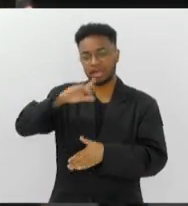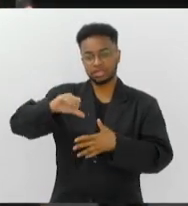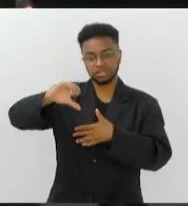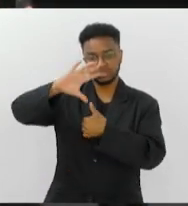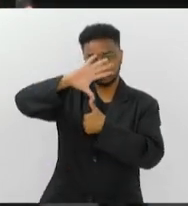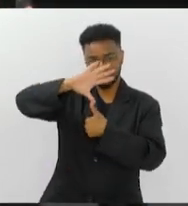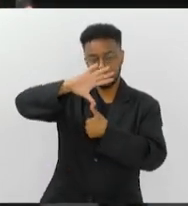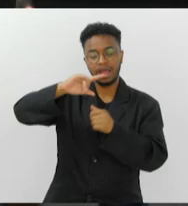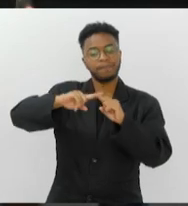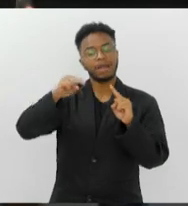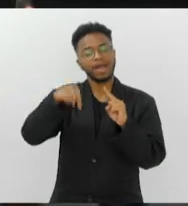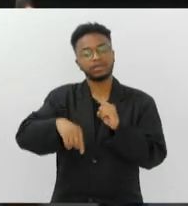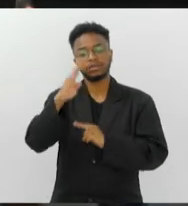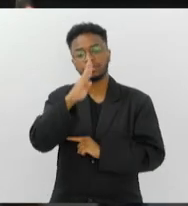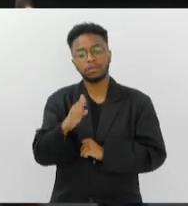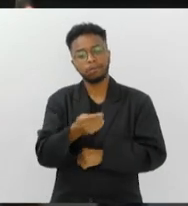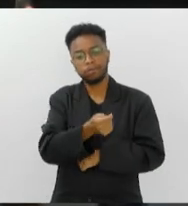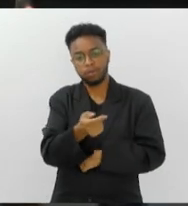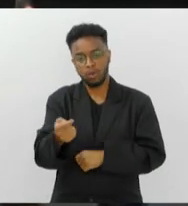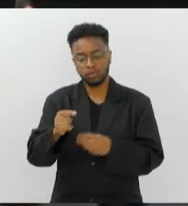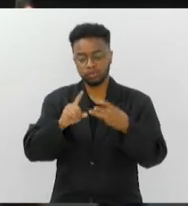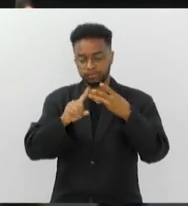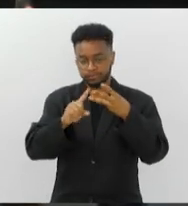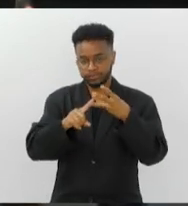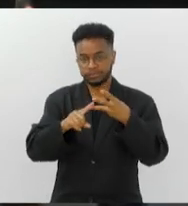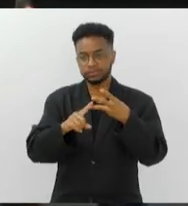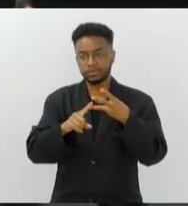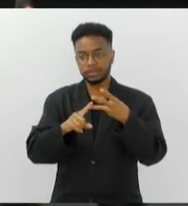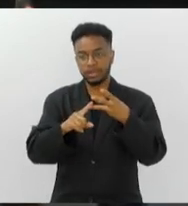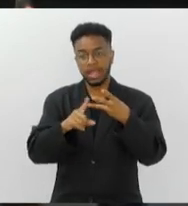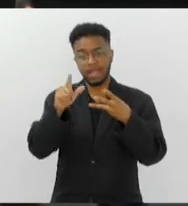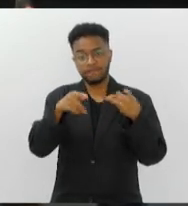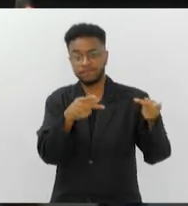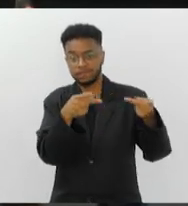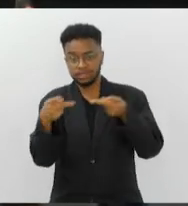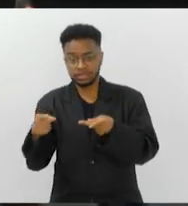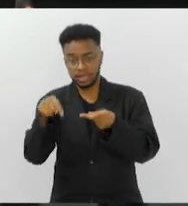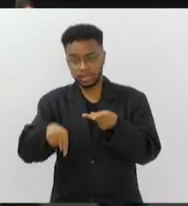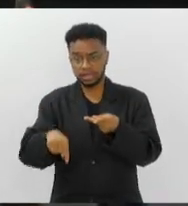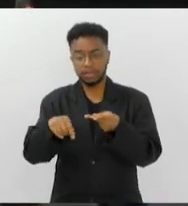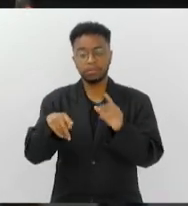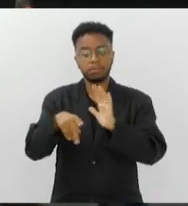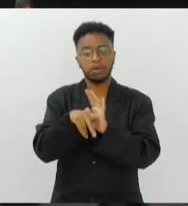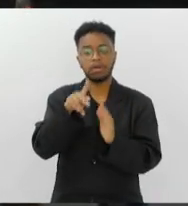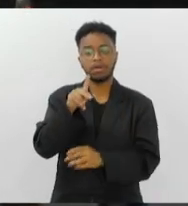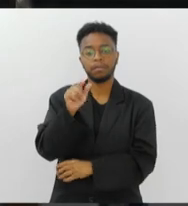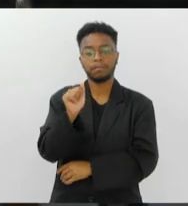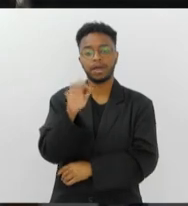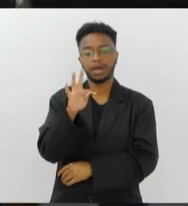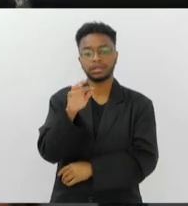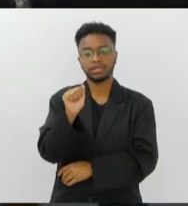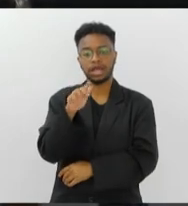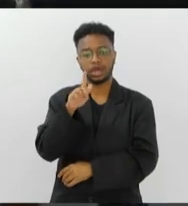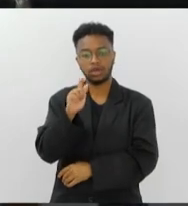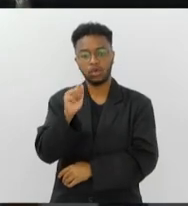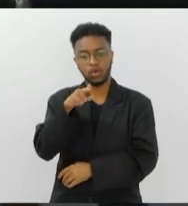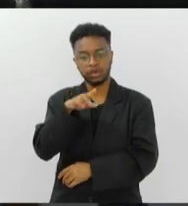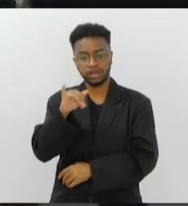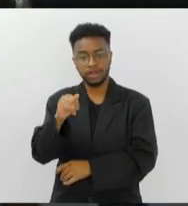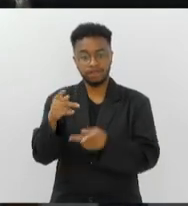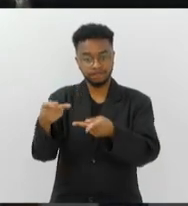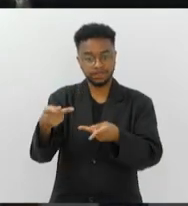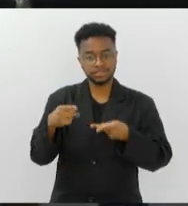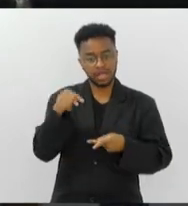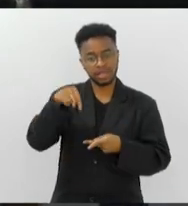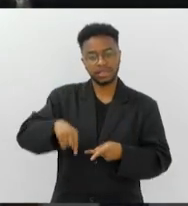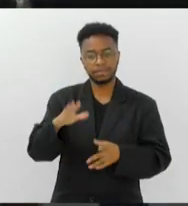super raro. E a gente tem uma outra espécie, que é uma espécie visitante, que é o cavalo marinho da Patagônia, que durante o inverno ele vem aqui para as nossas águas,